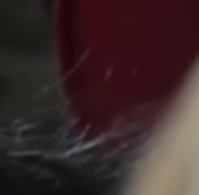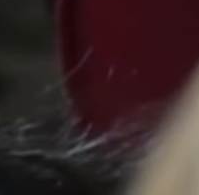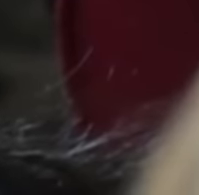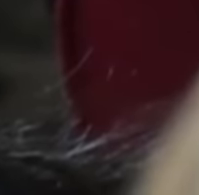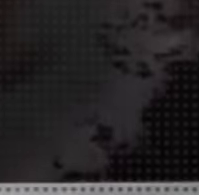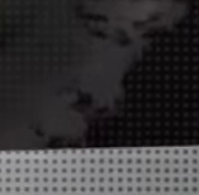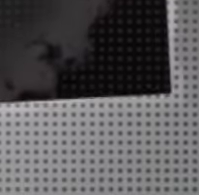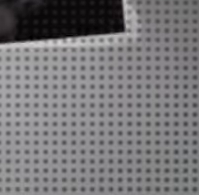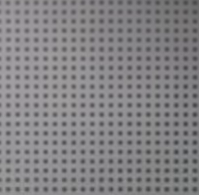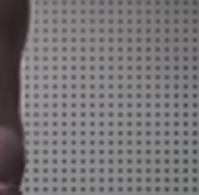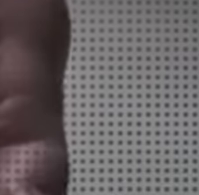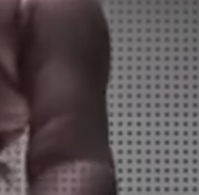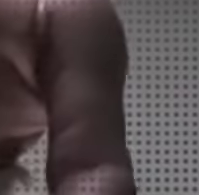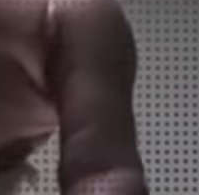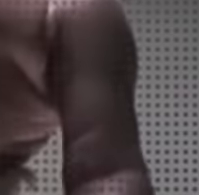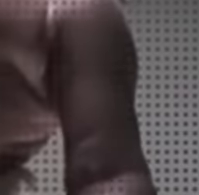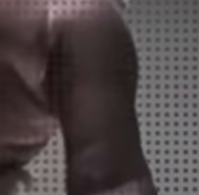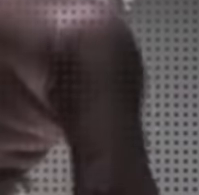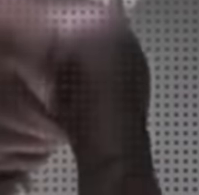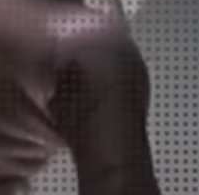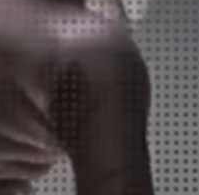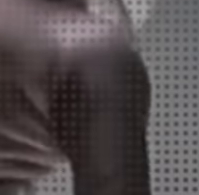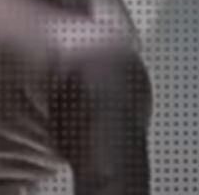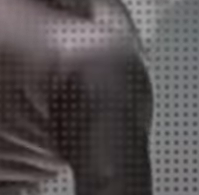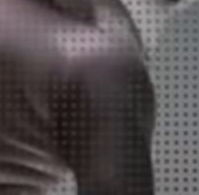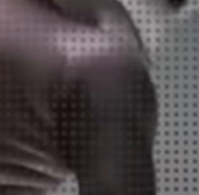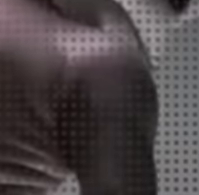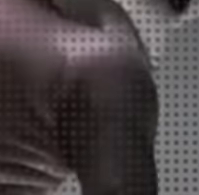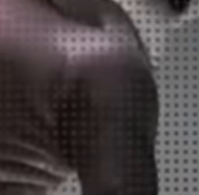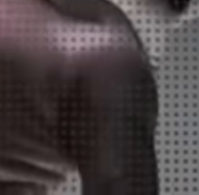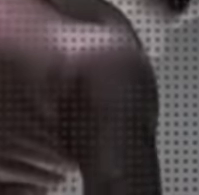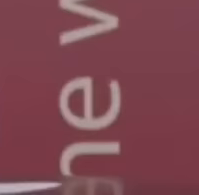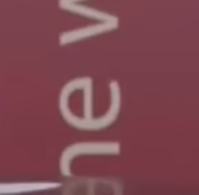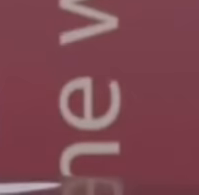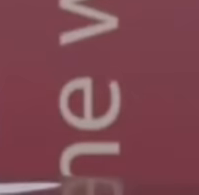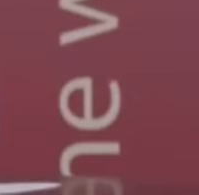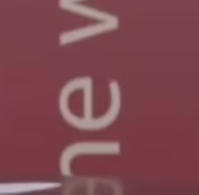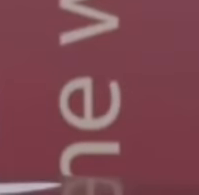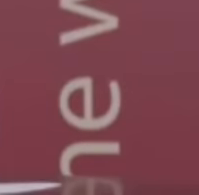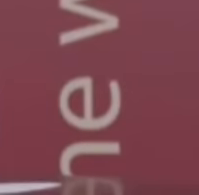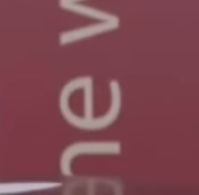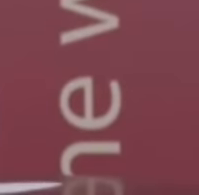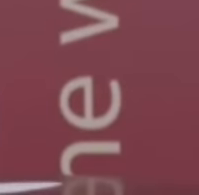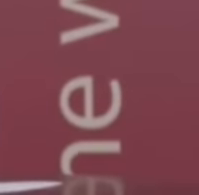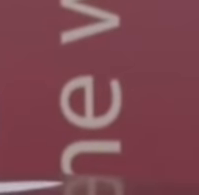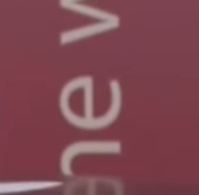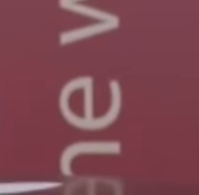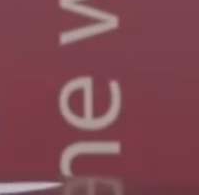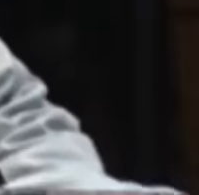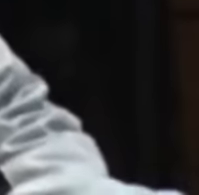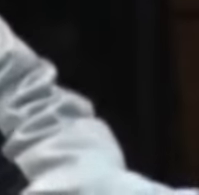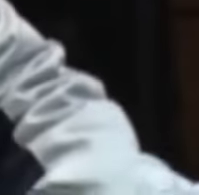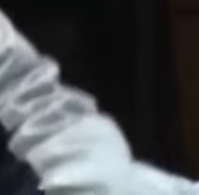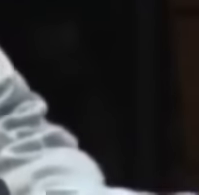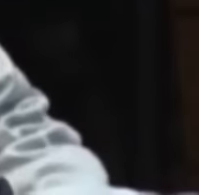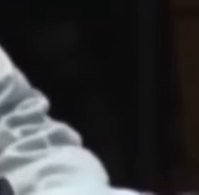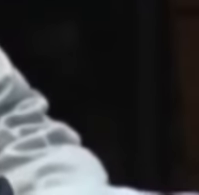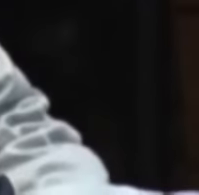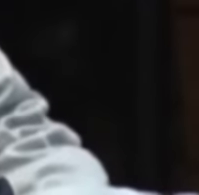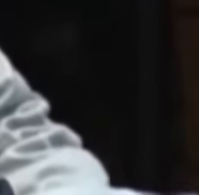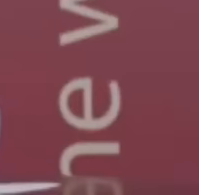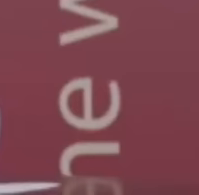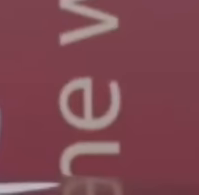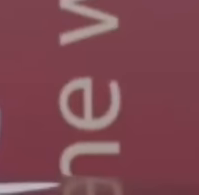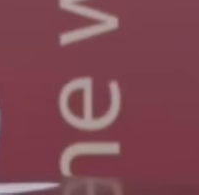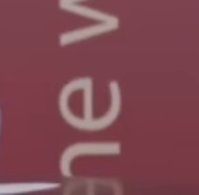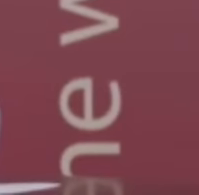Que terror! Qual a importância do eu construir um vínculo comunitário? Nós não temos um projeto próprio. Nós estamos a